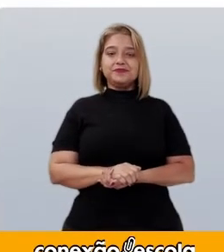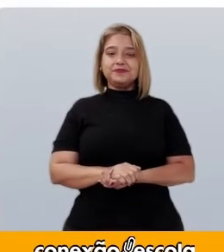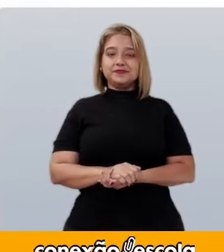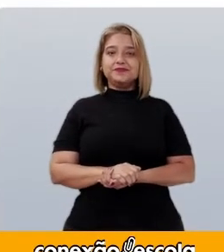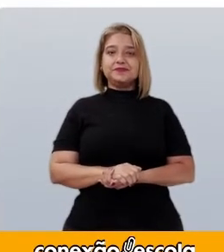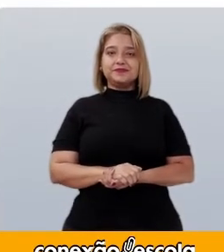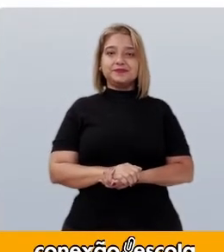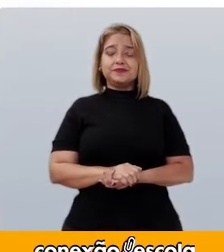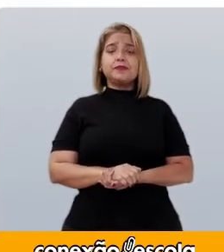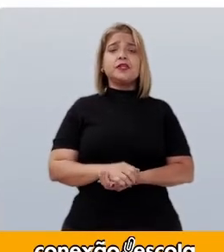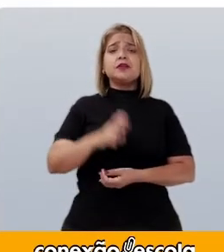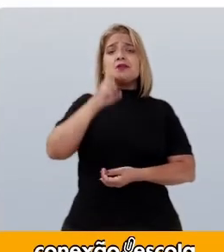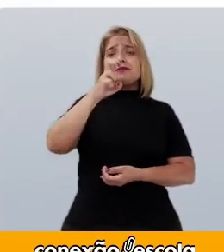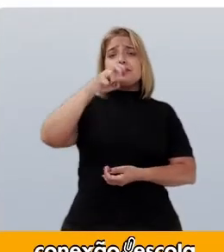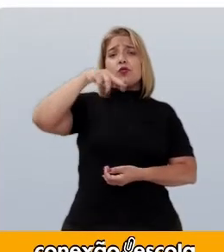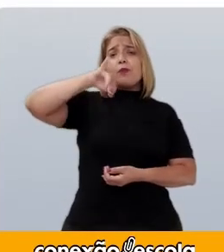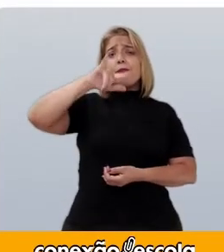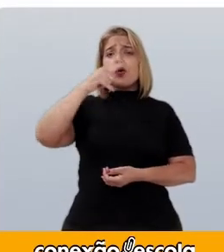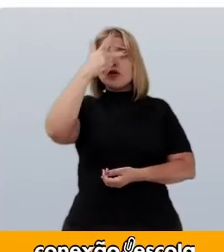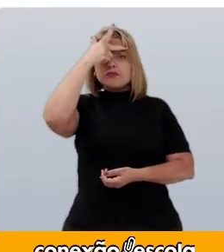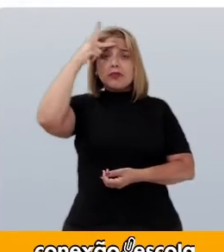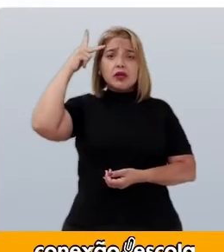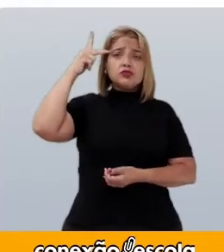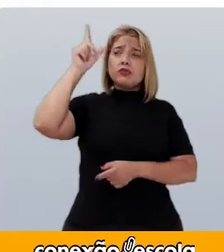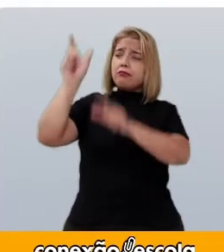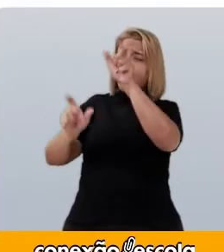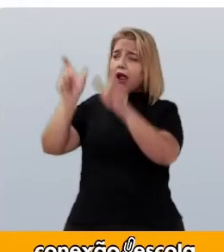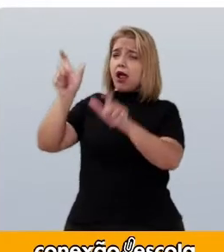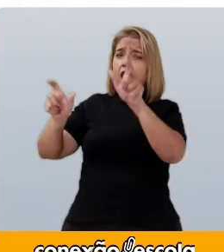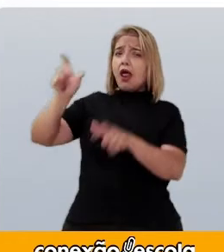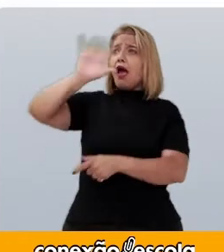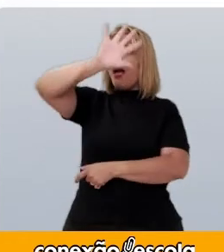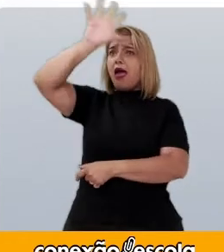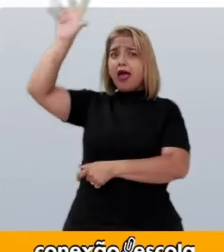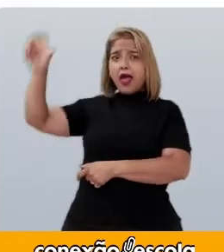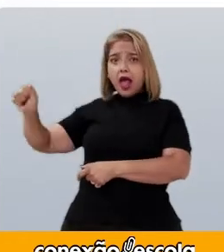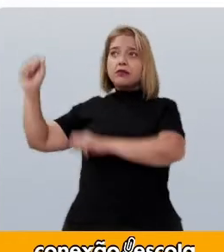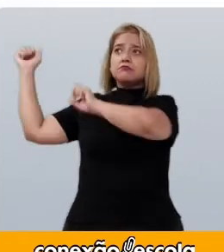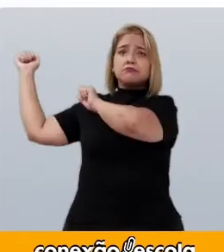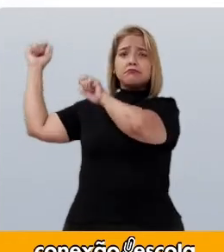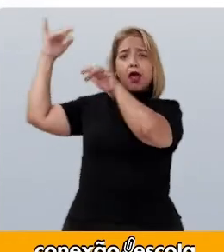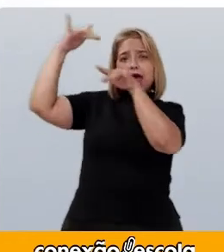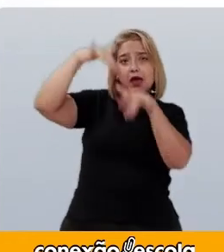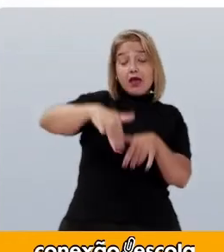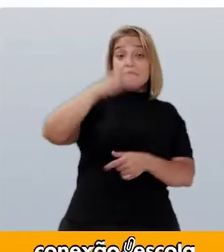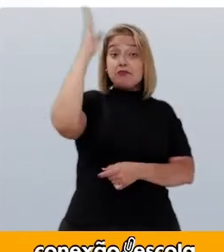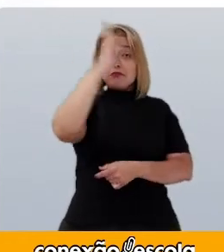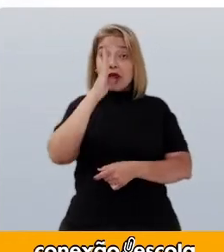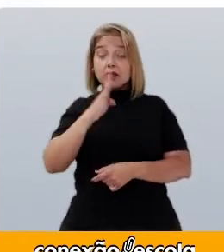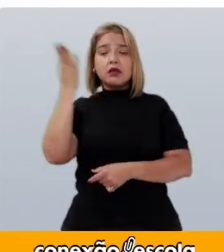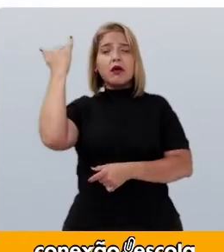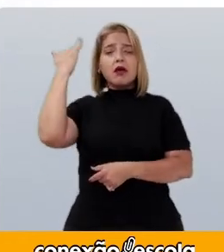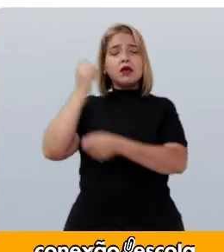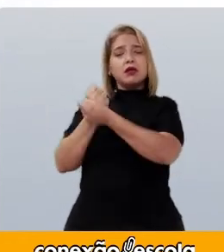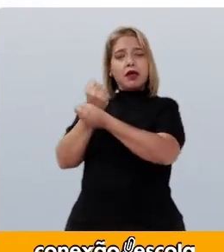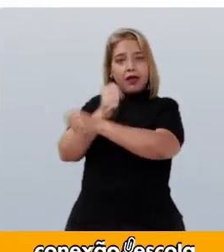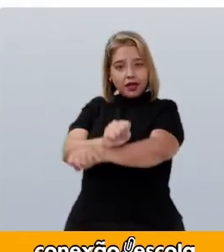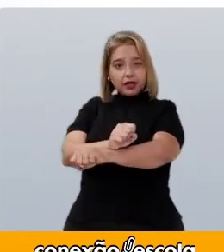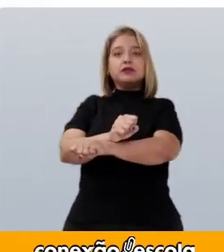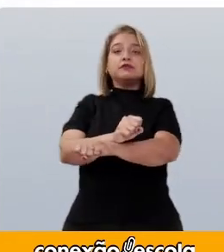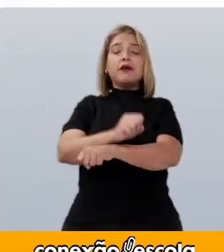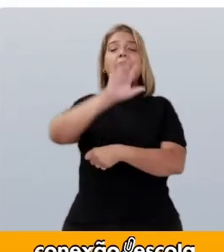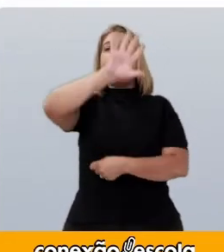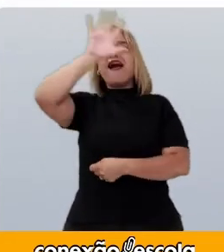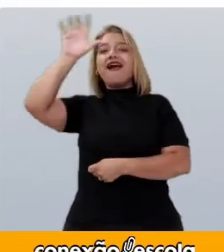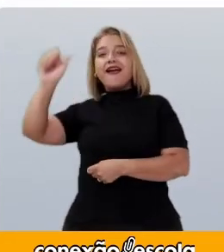Cinco milhões De africanos Foram trazidos Para o Brasil Durante o período Da escravidão A maior parte Veio da África Ocidental Que fica